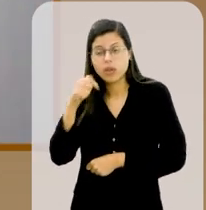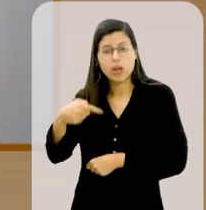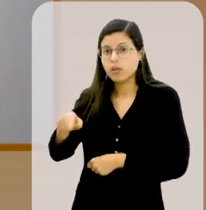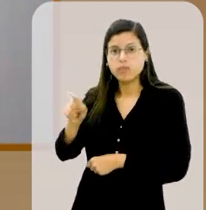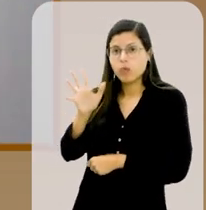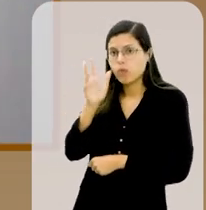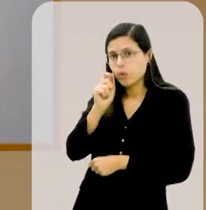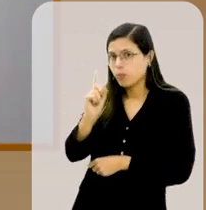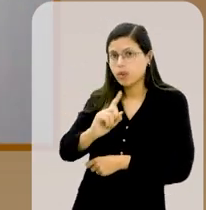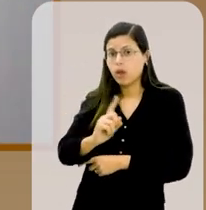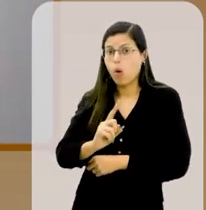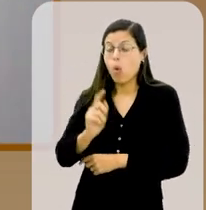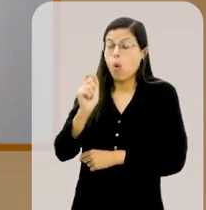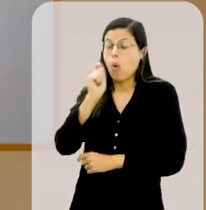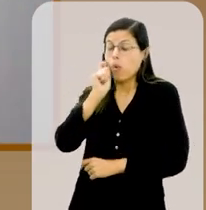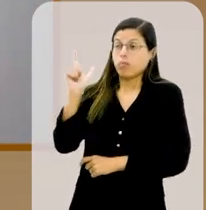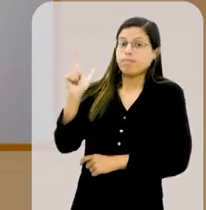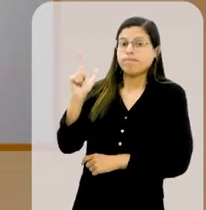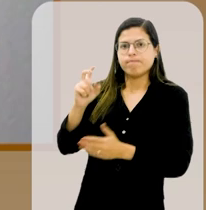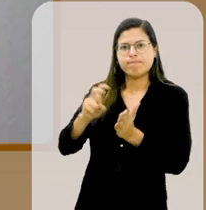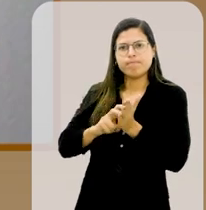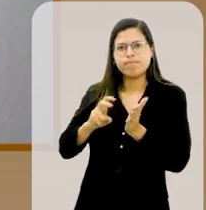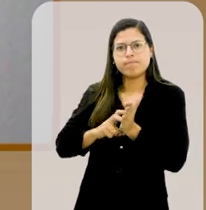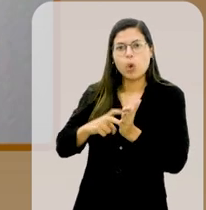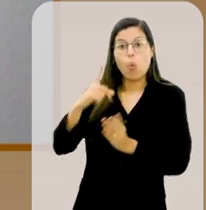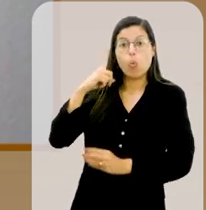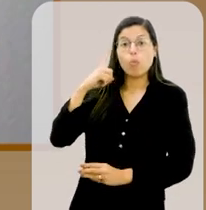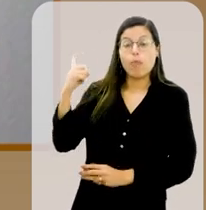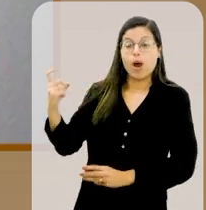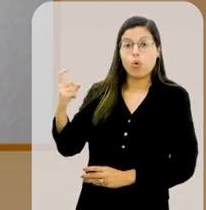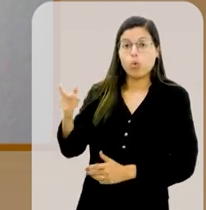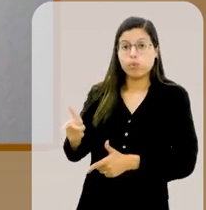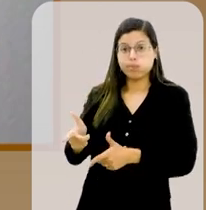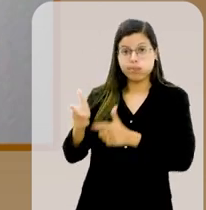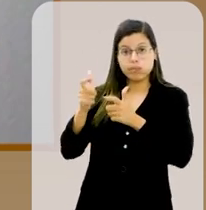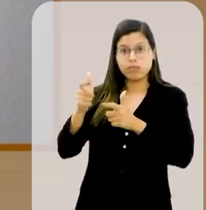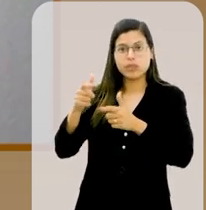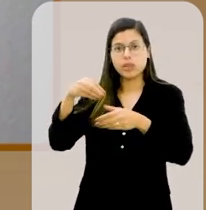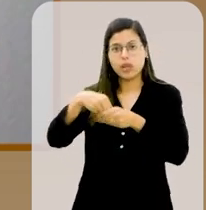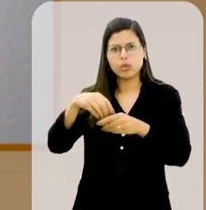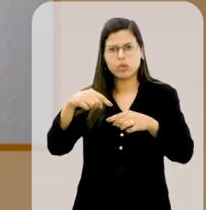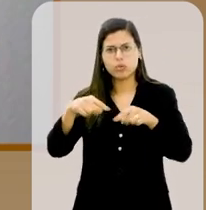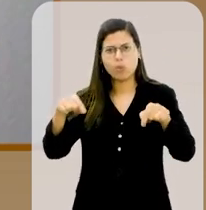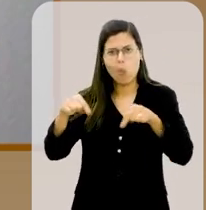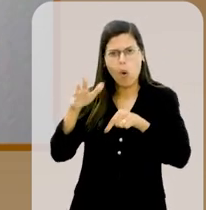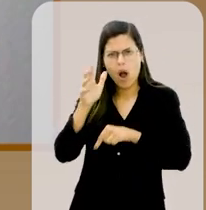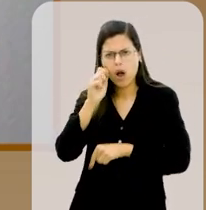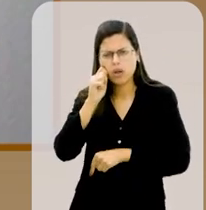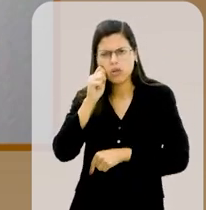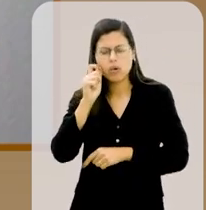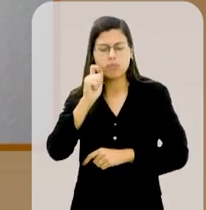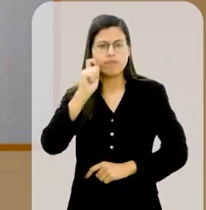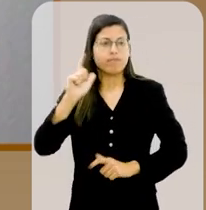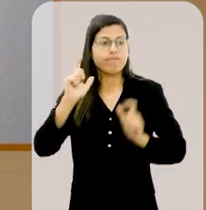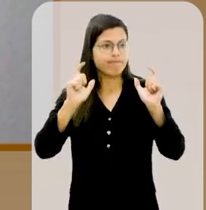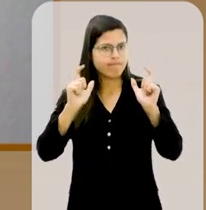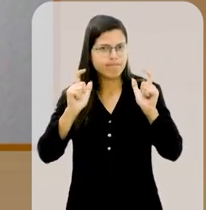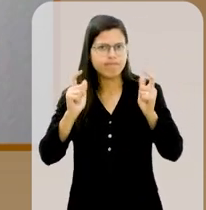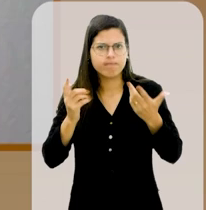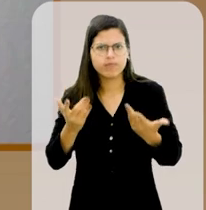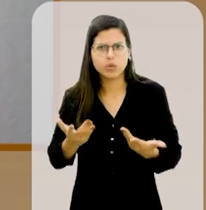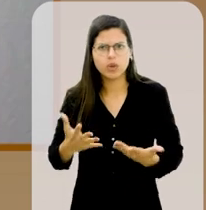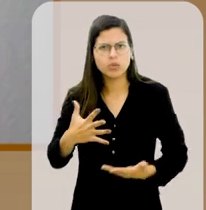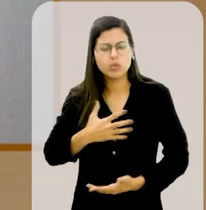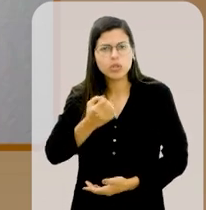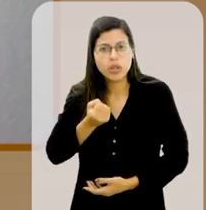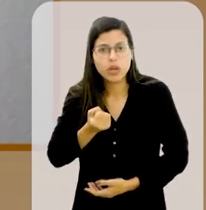acordei pela manhã com um forte tiro, com um forte barulho dentro do quarto. Eu me assustei, abri os olhos,